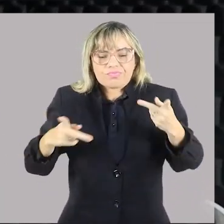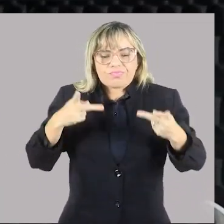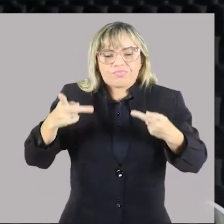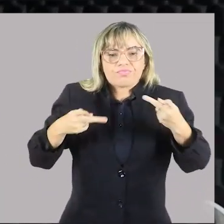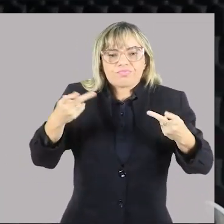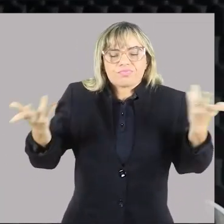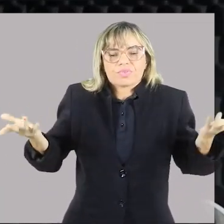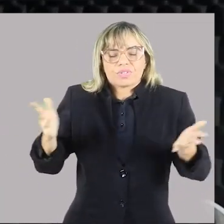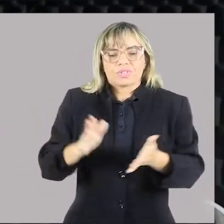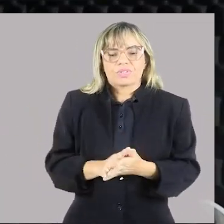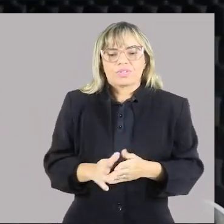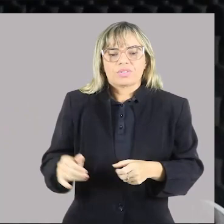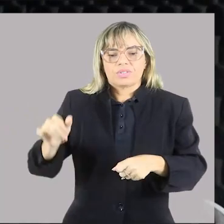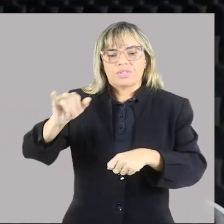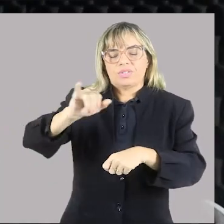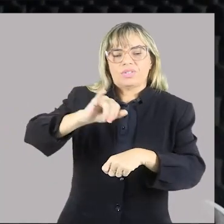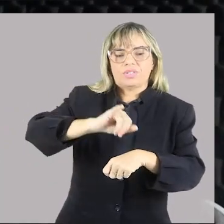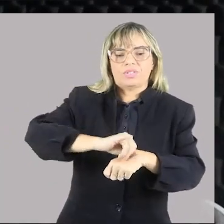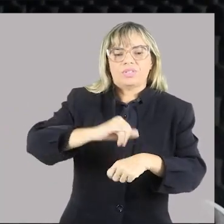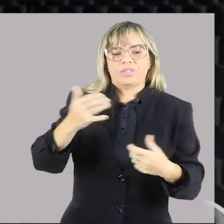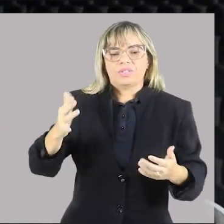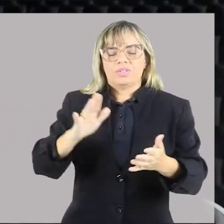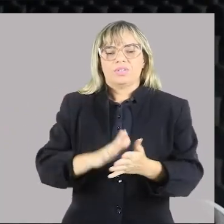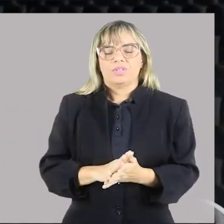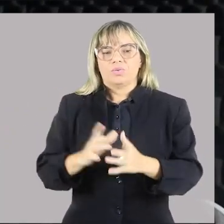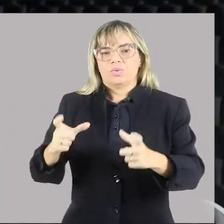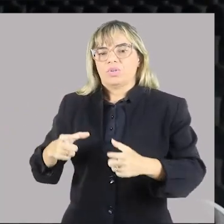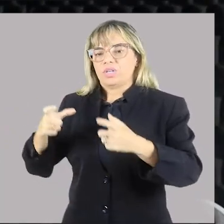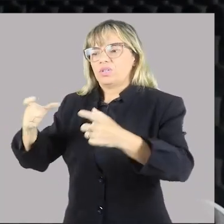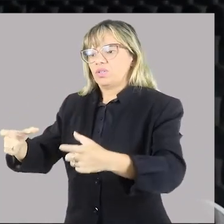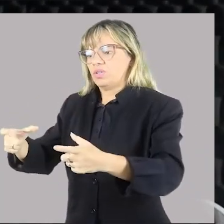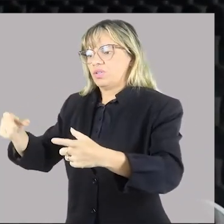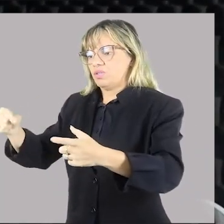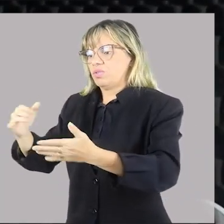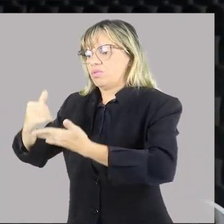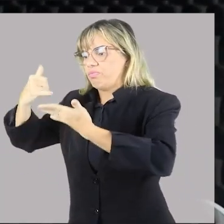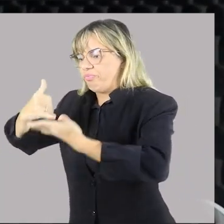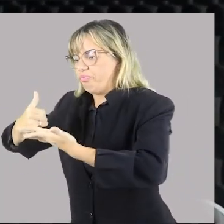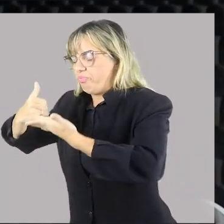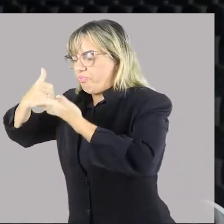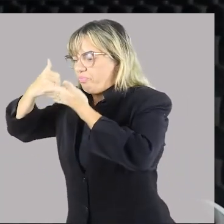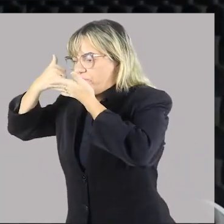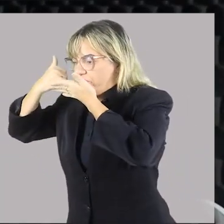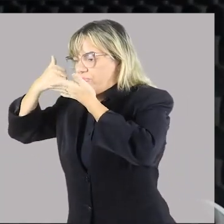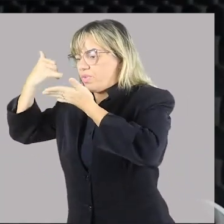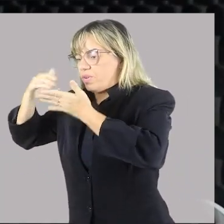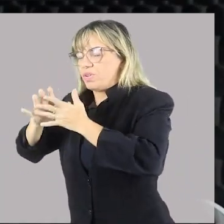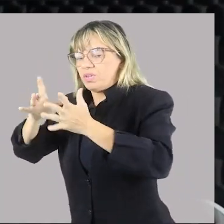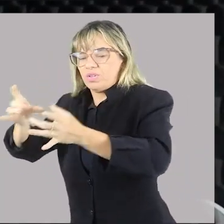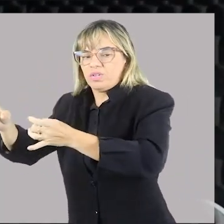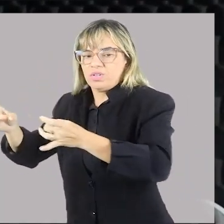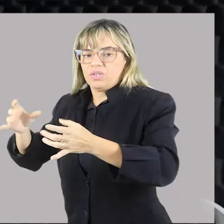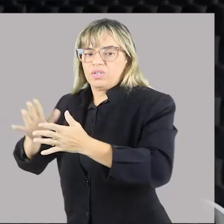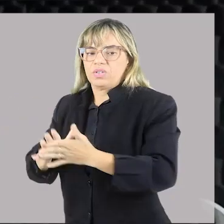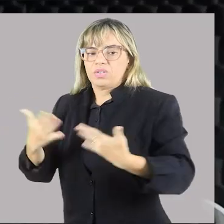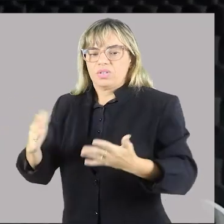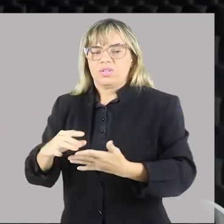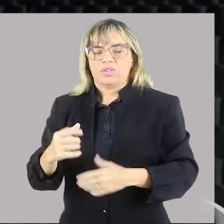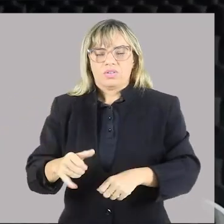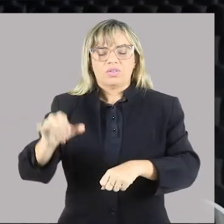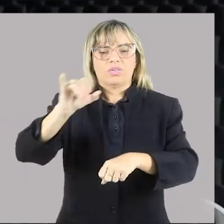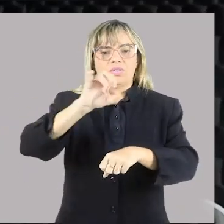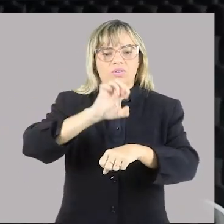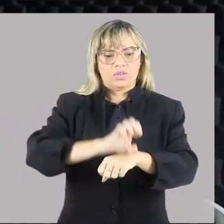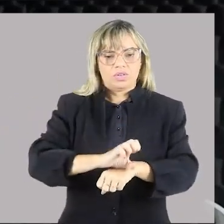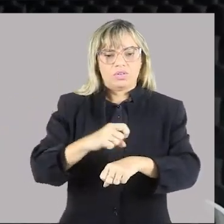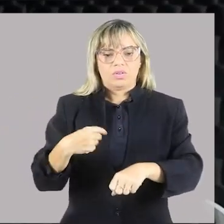qual é a capital hoje que não tem a sua Cracolândia? Não é verdade? Mas é algo que o nosso Estado vai mudar.